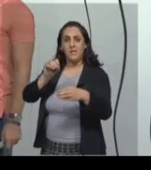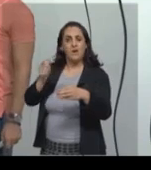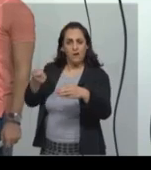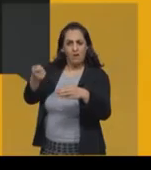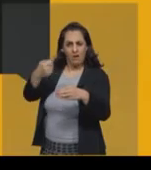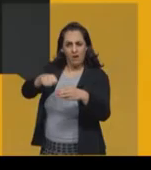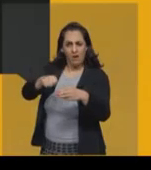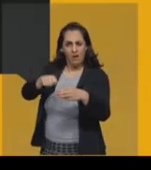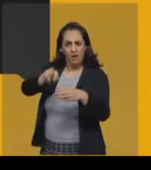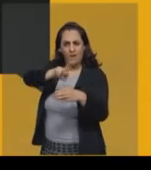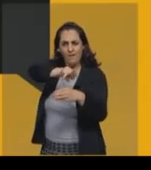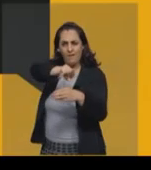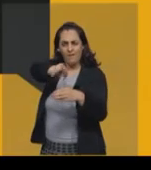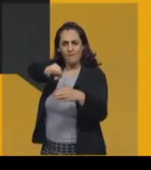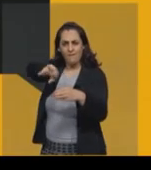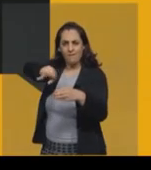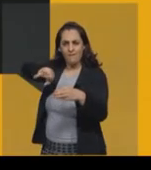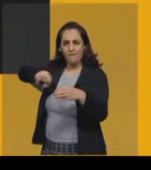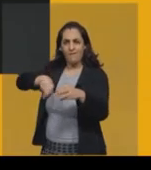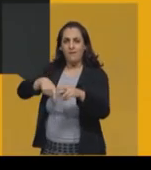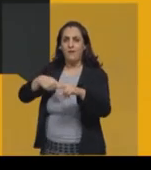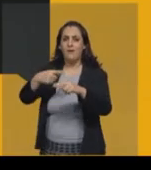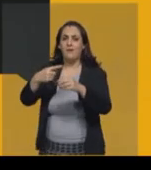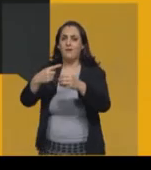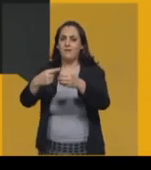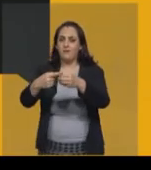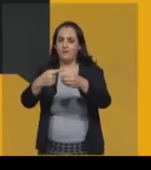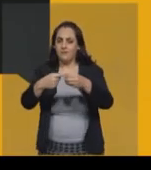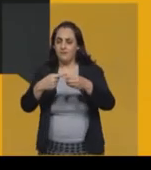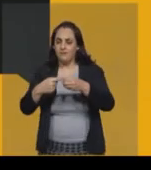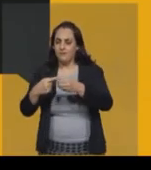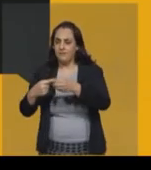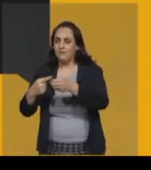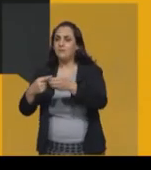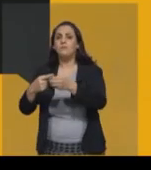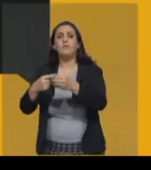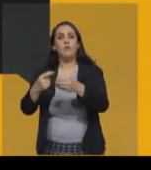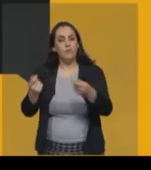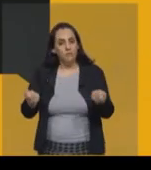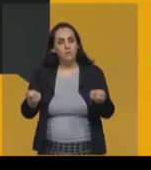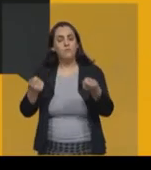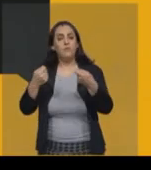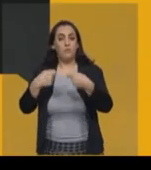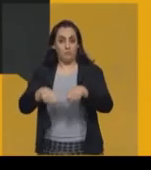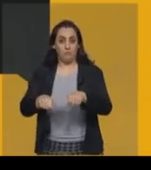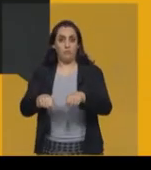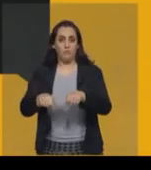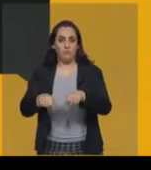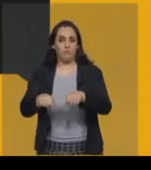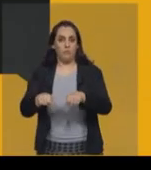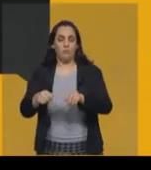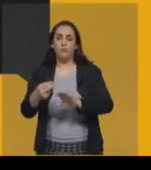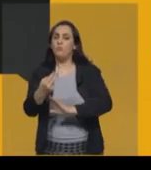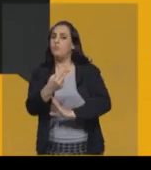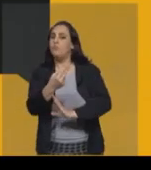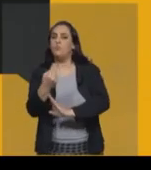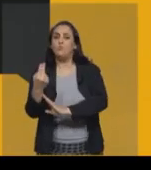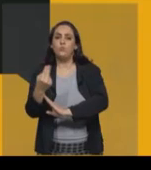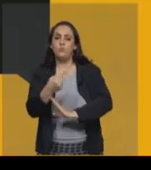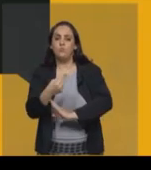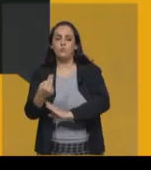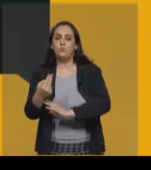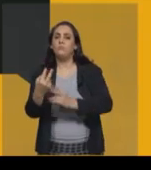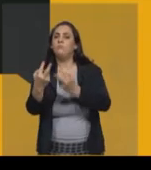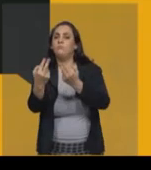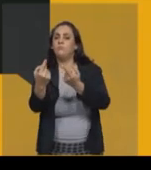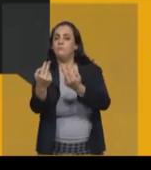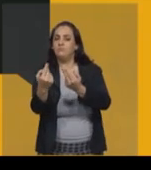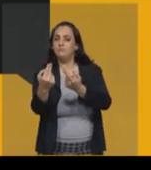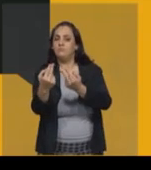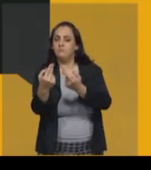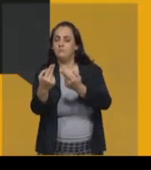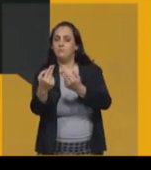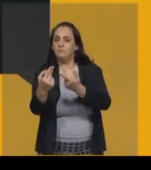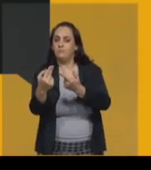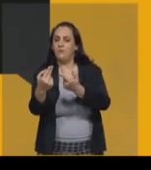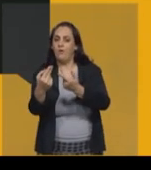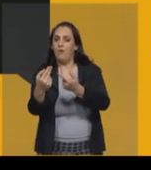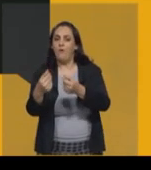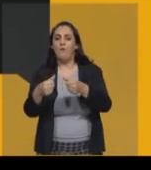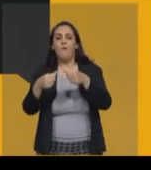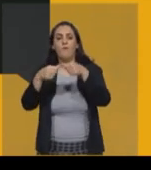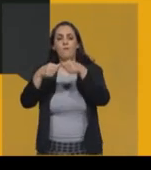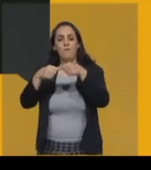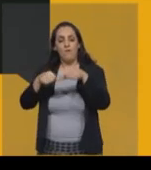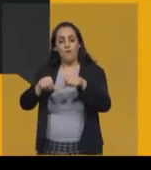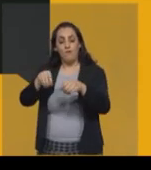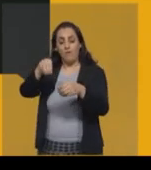município será o mesmo da capital principal ou do distrito-sede. E é nesse distrito que se encontra a